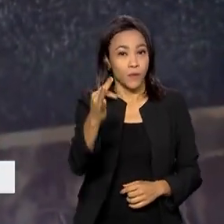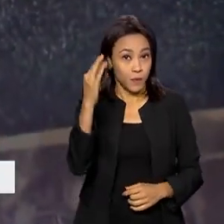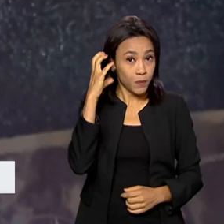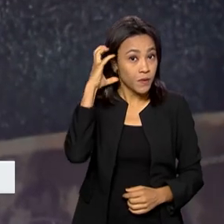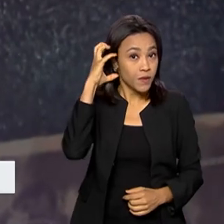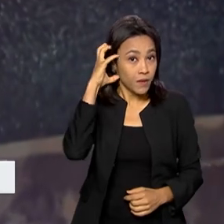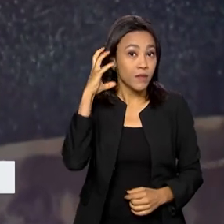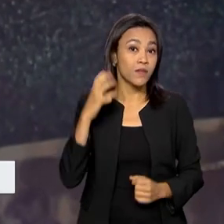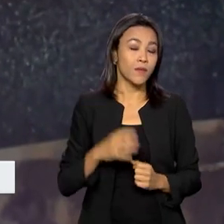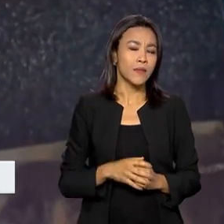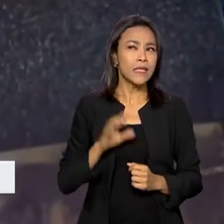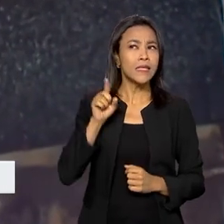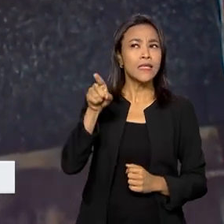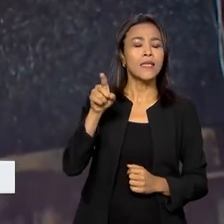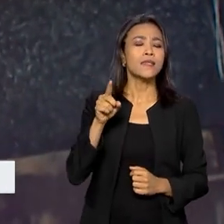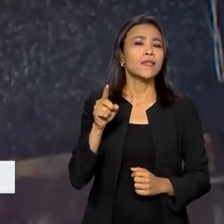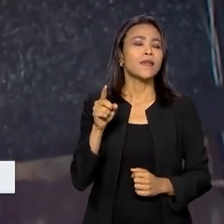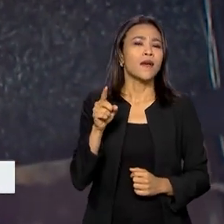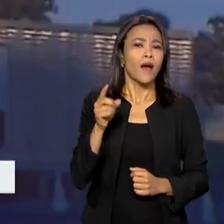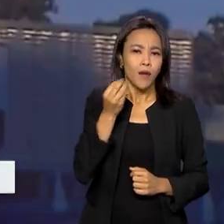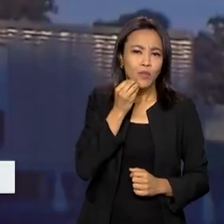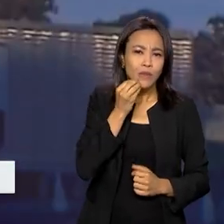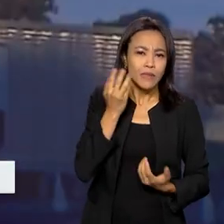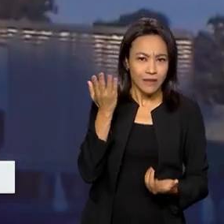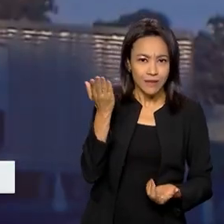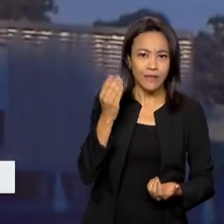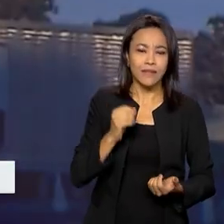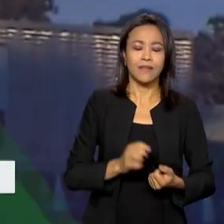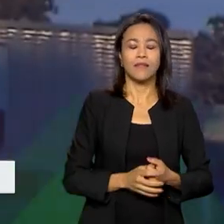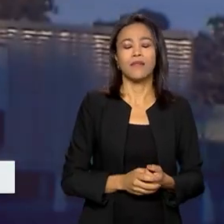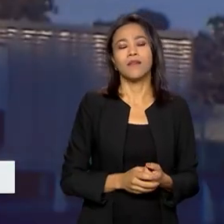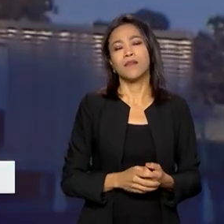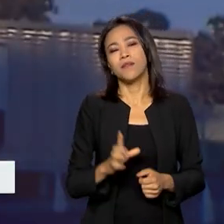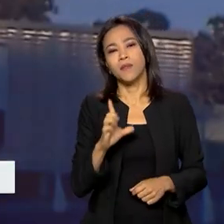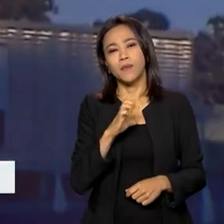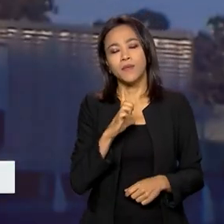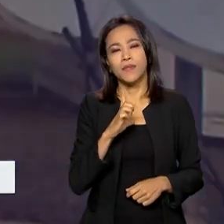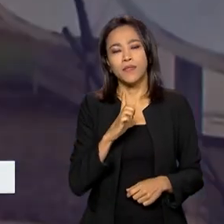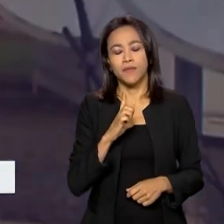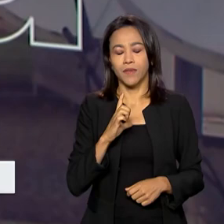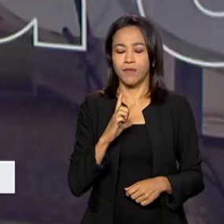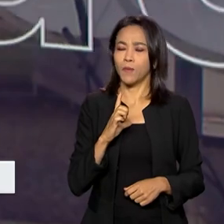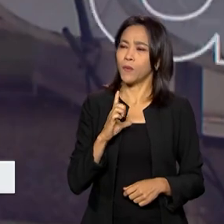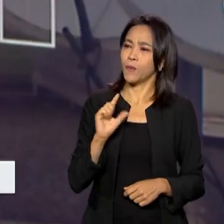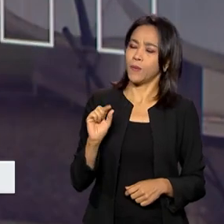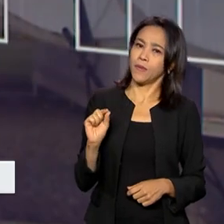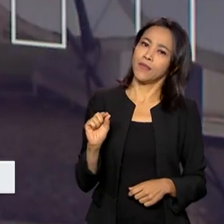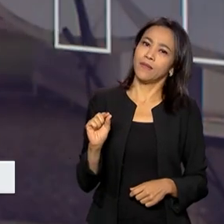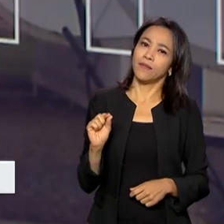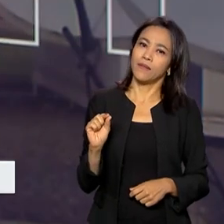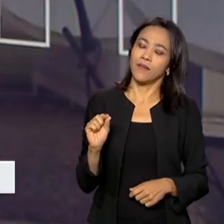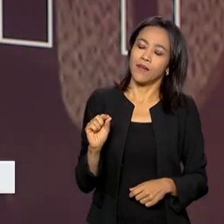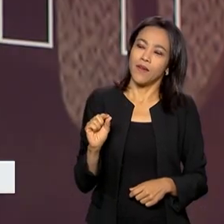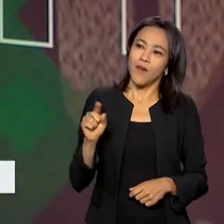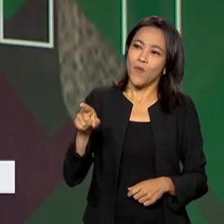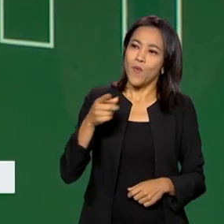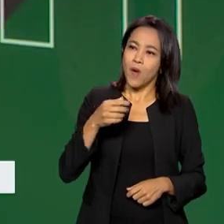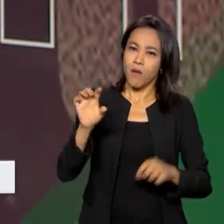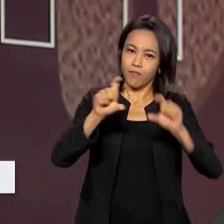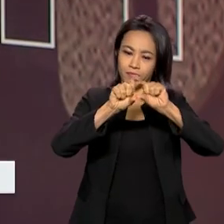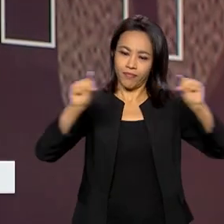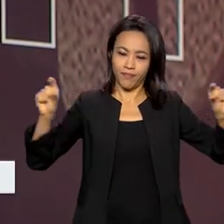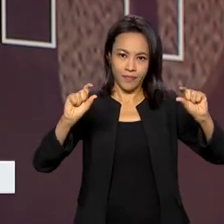numa dessas oportunidades, eu me deparei com uma afirmação